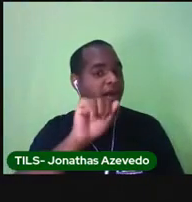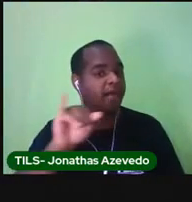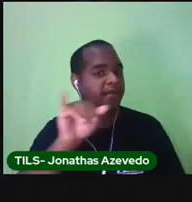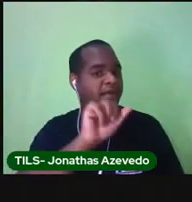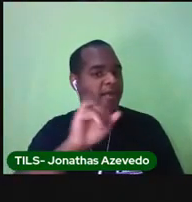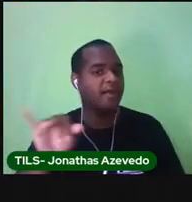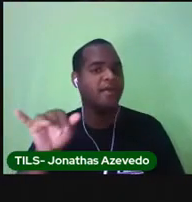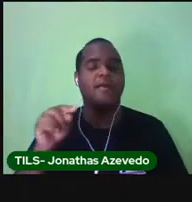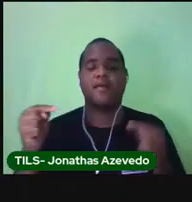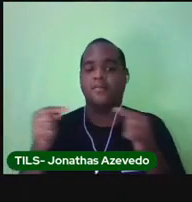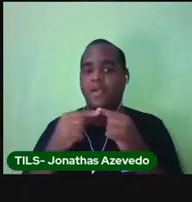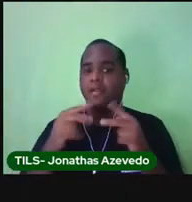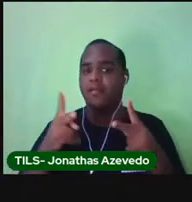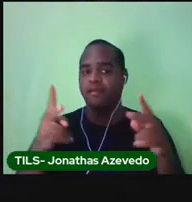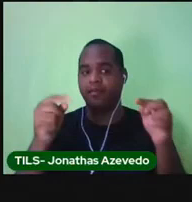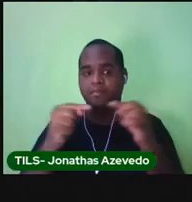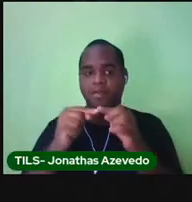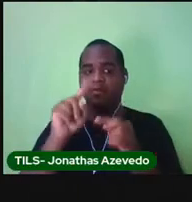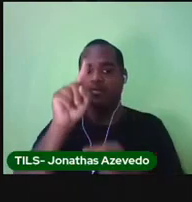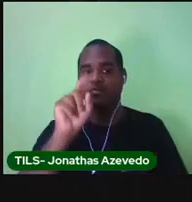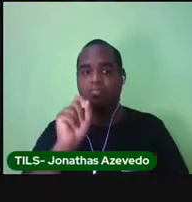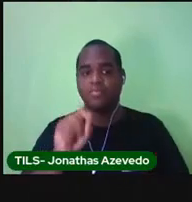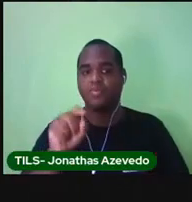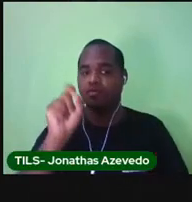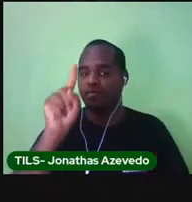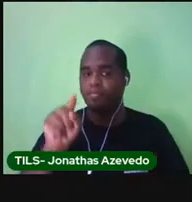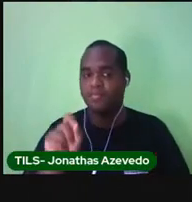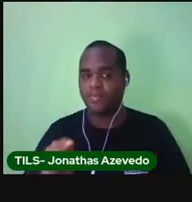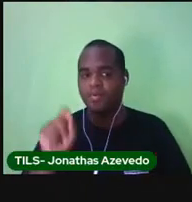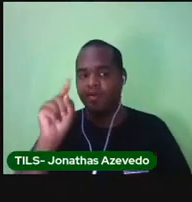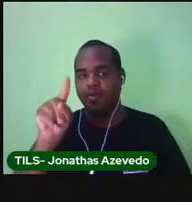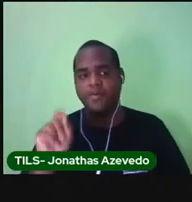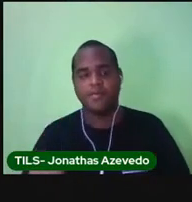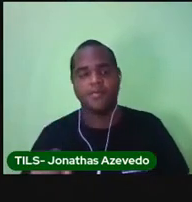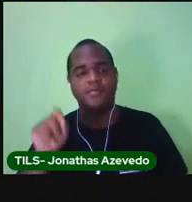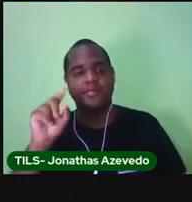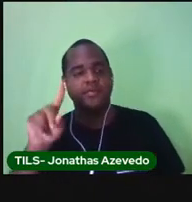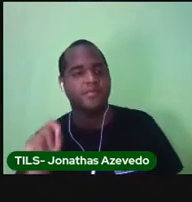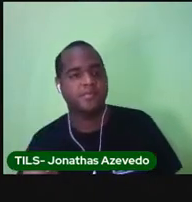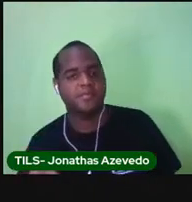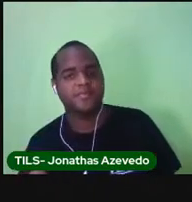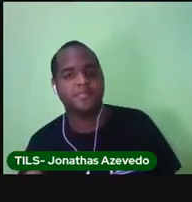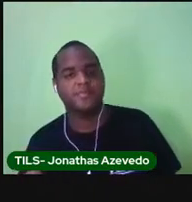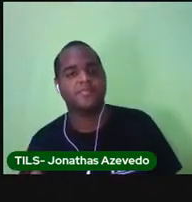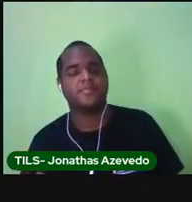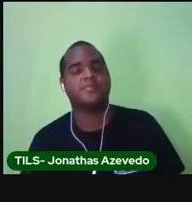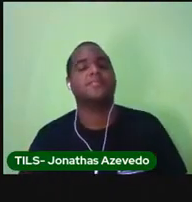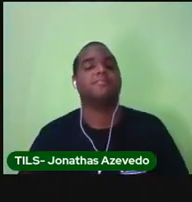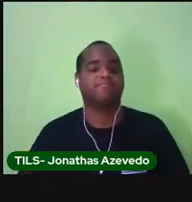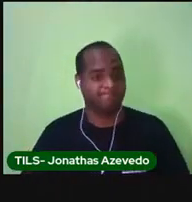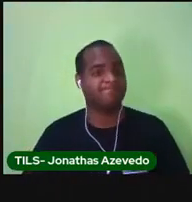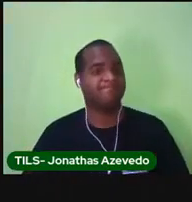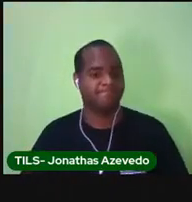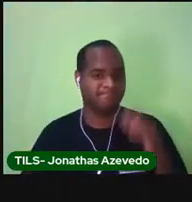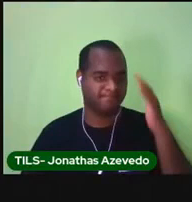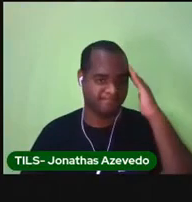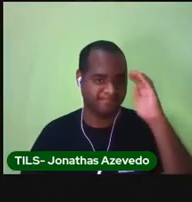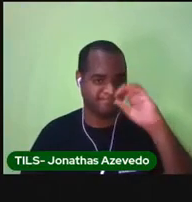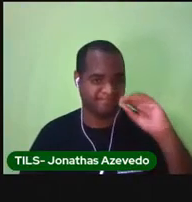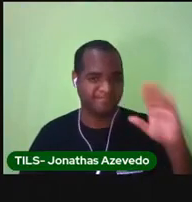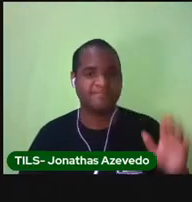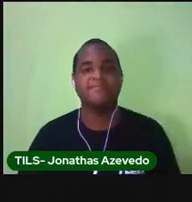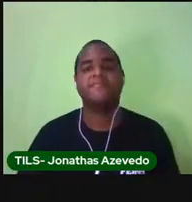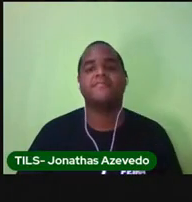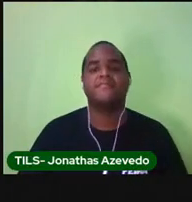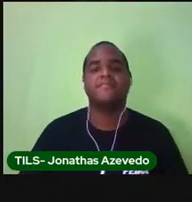ai! vai seguido de uma exclamação no final da frase. Entendeu? Muito bem. Vamos continuar.